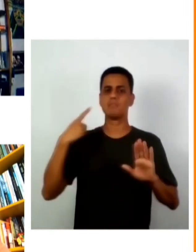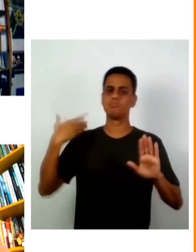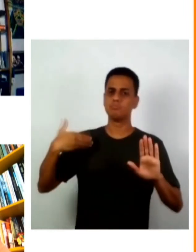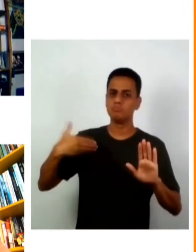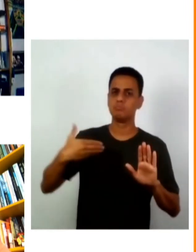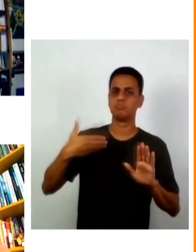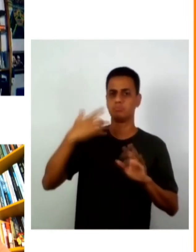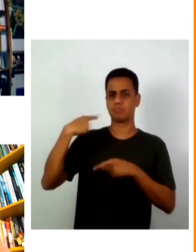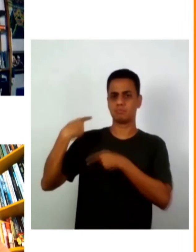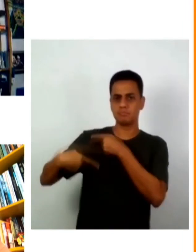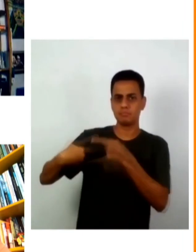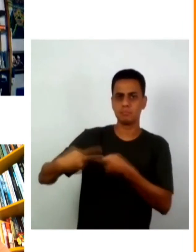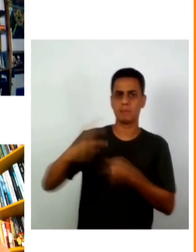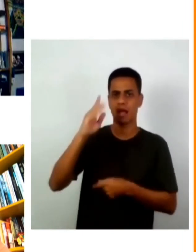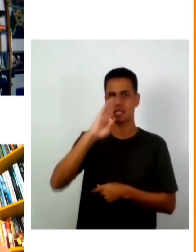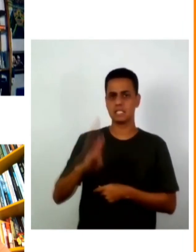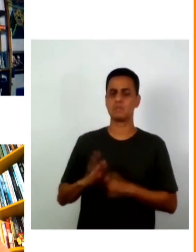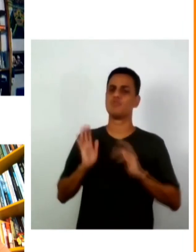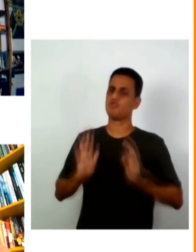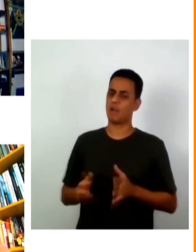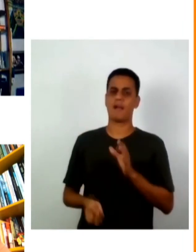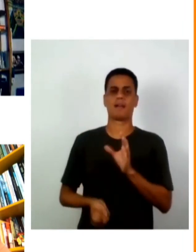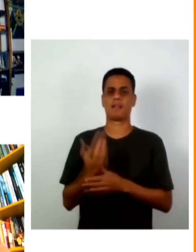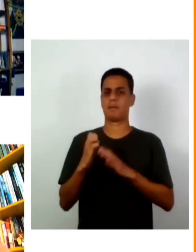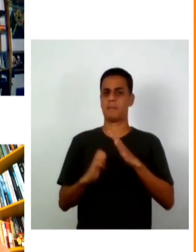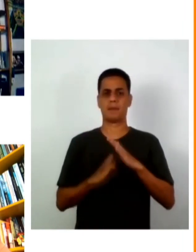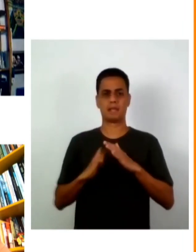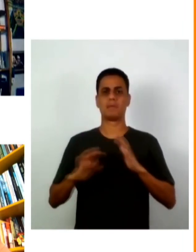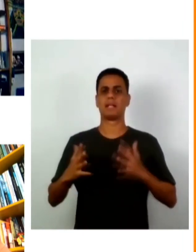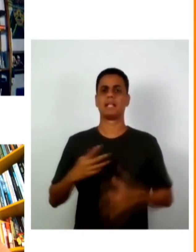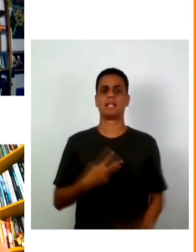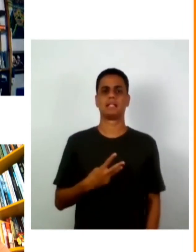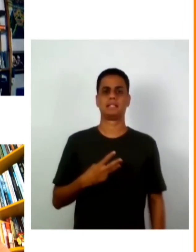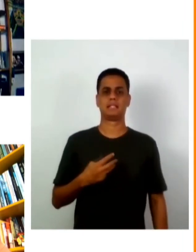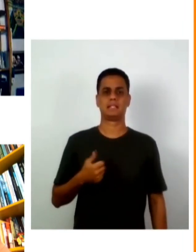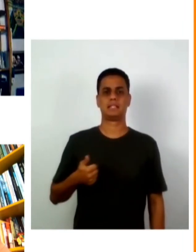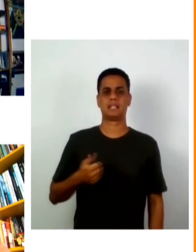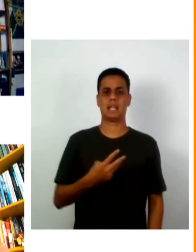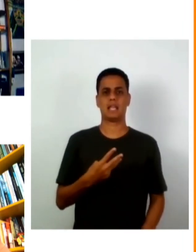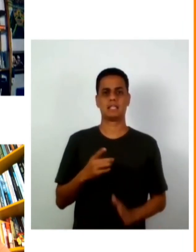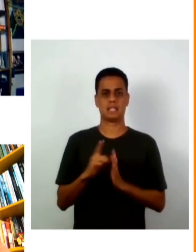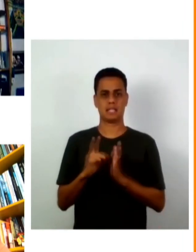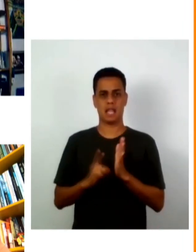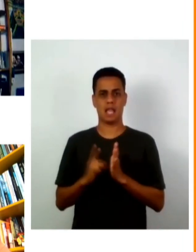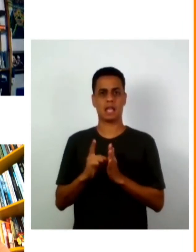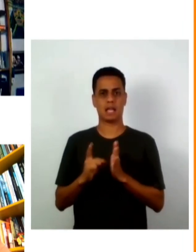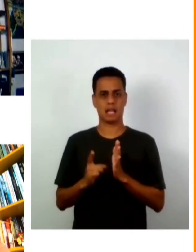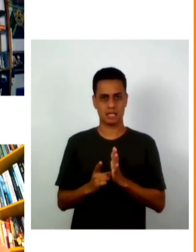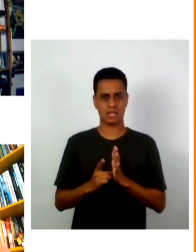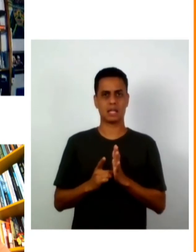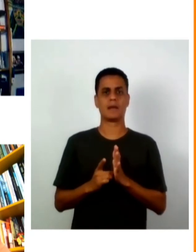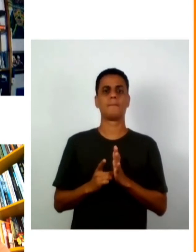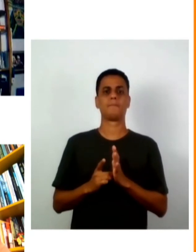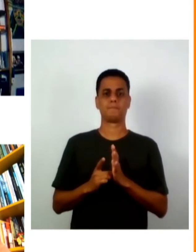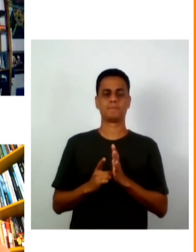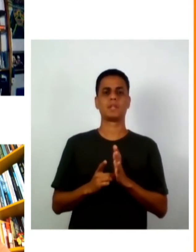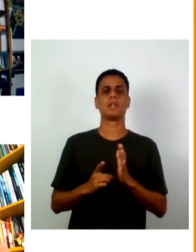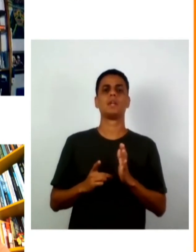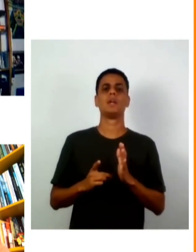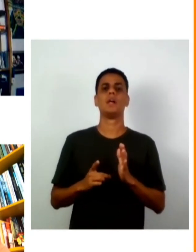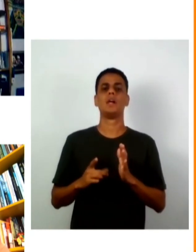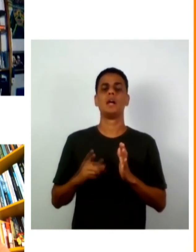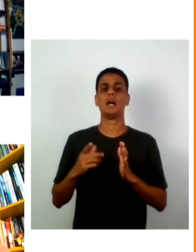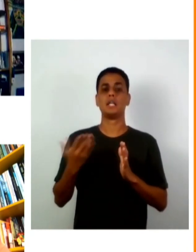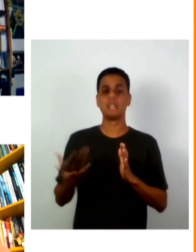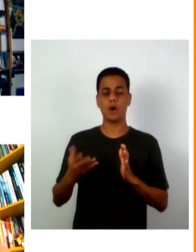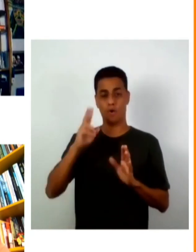Brasil ela empreende há muito tempo nos 13 décadas desde que deu o processo a população negra enxergou o empreendedorismo como